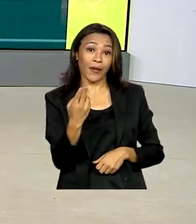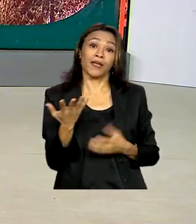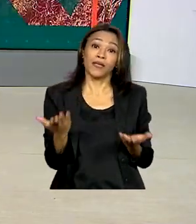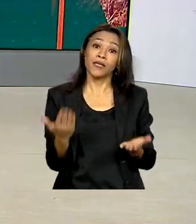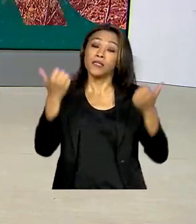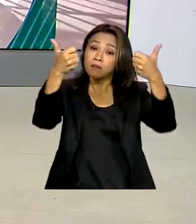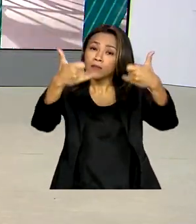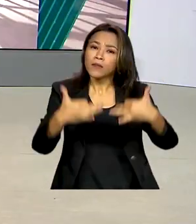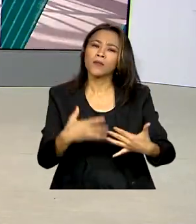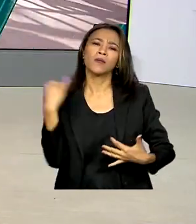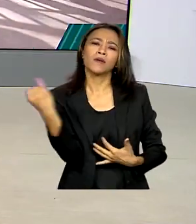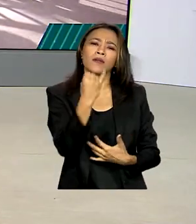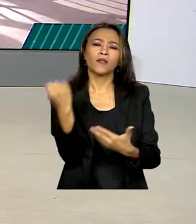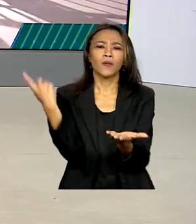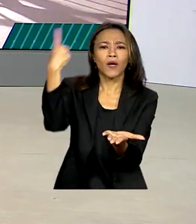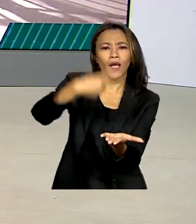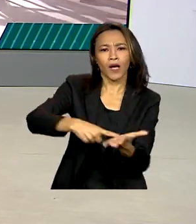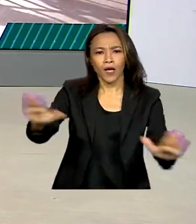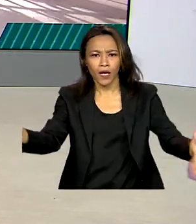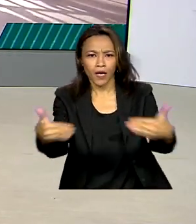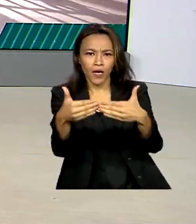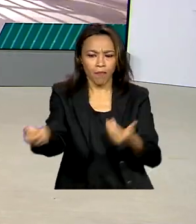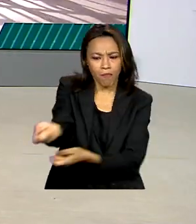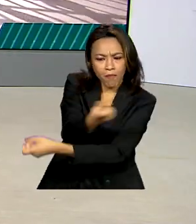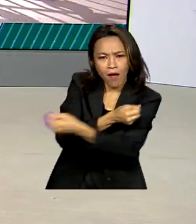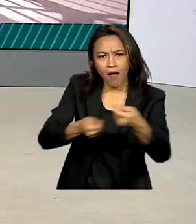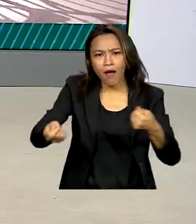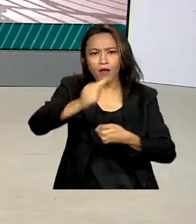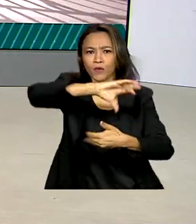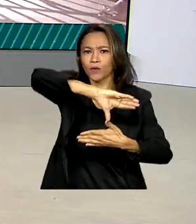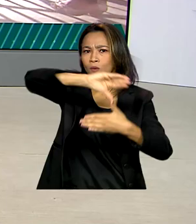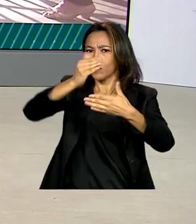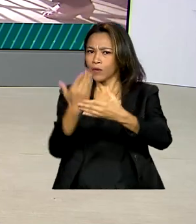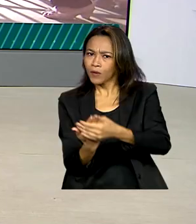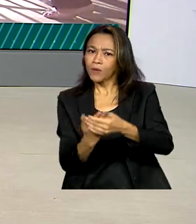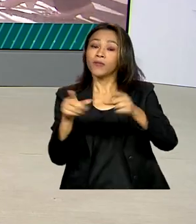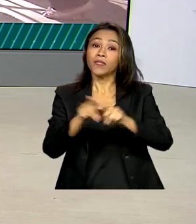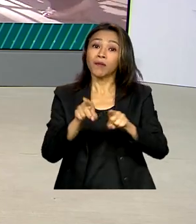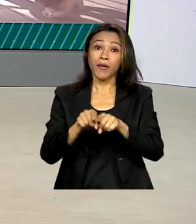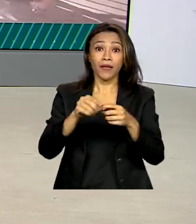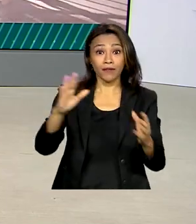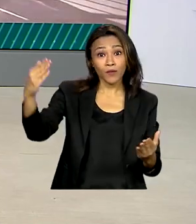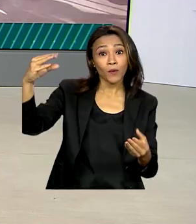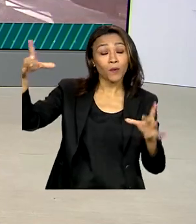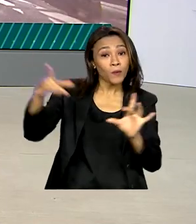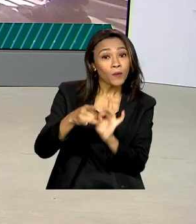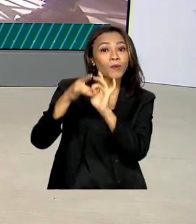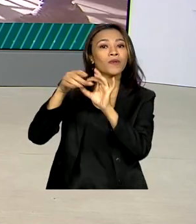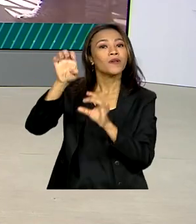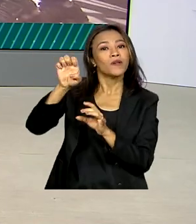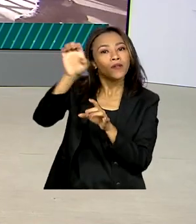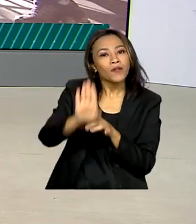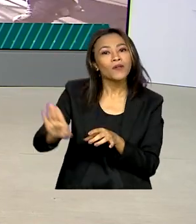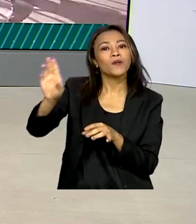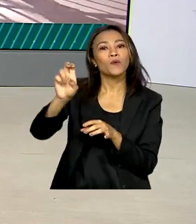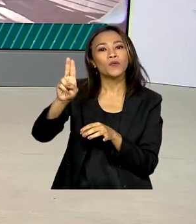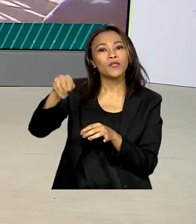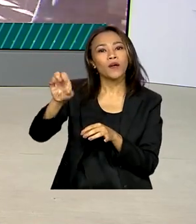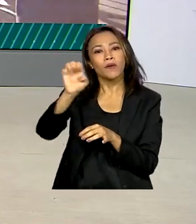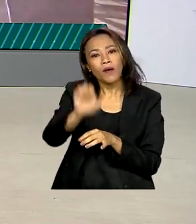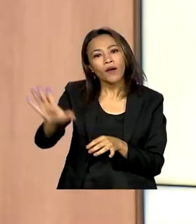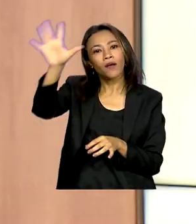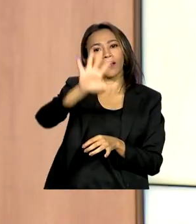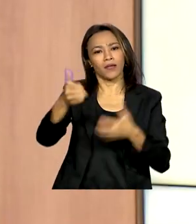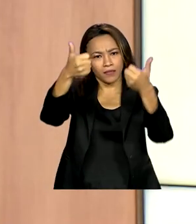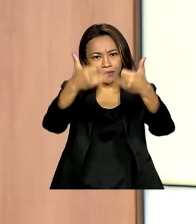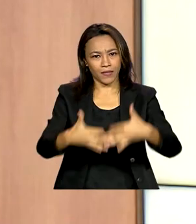importância do acordo comercial entre o Mercosul e a União Europeia. Quem comenta o assunto é Ricardo Caldas.